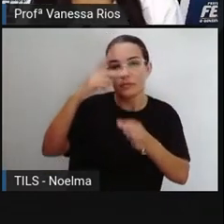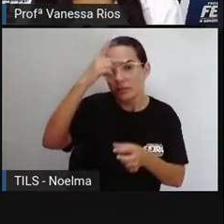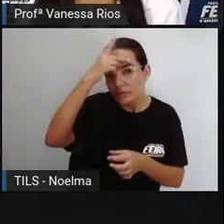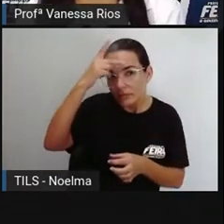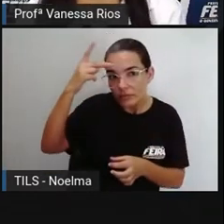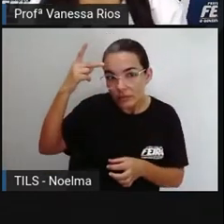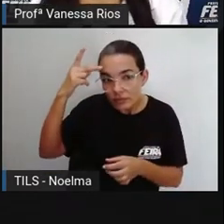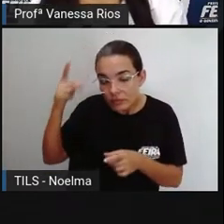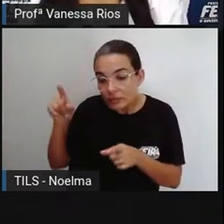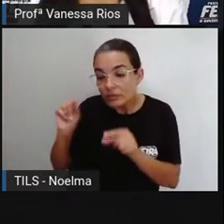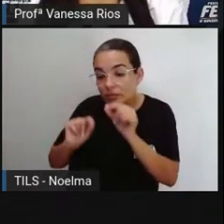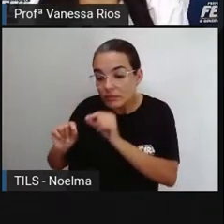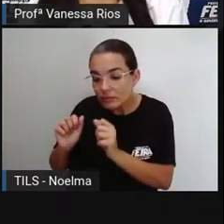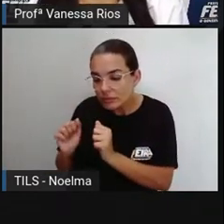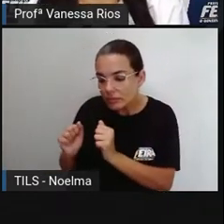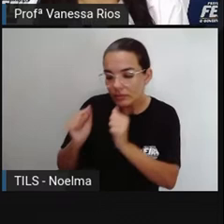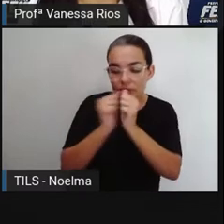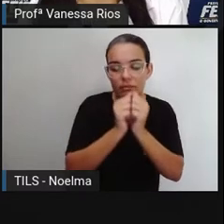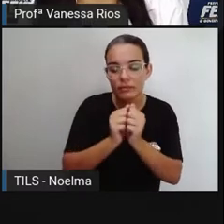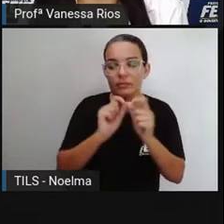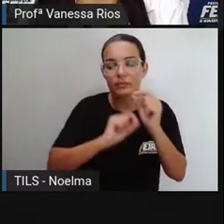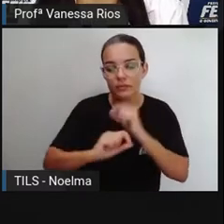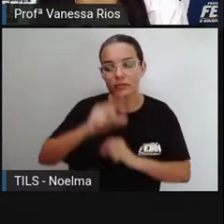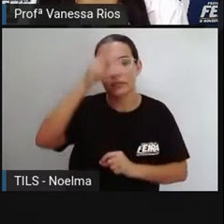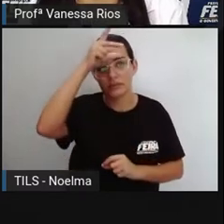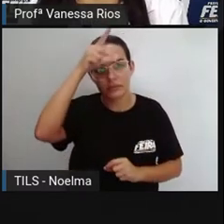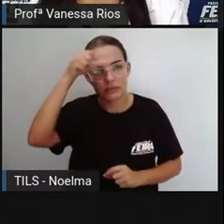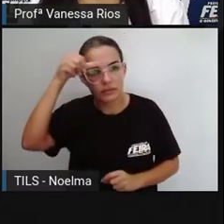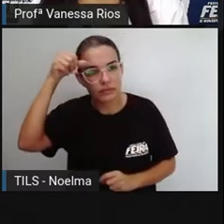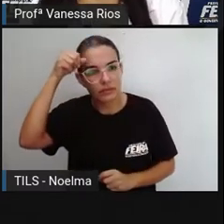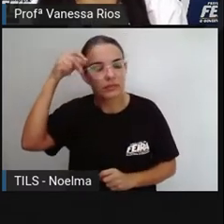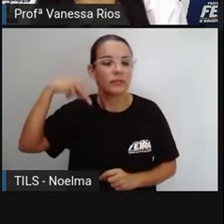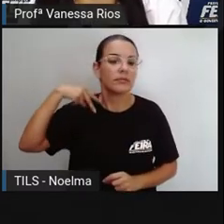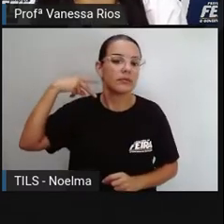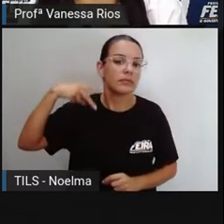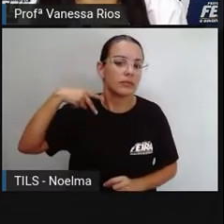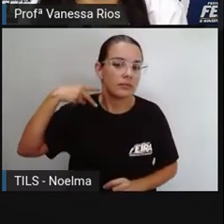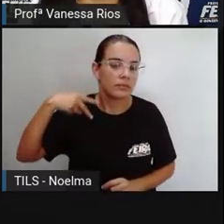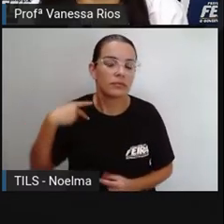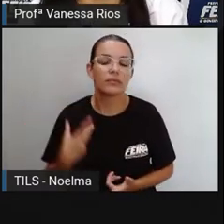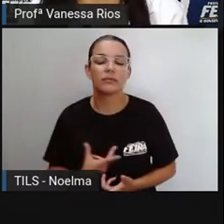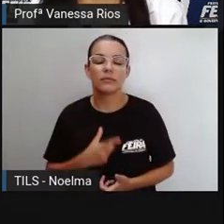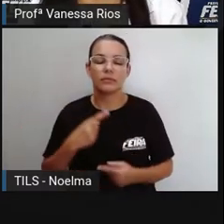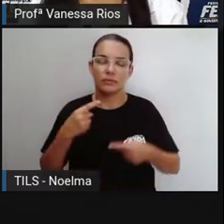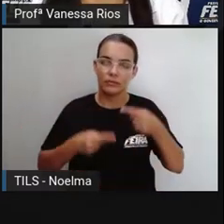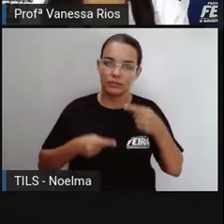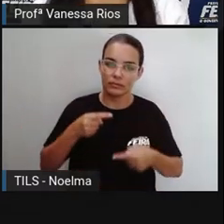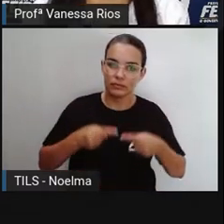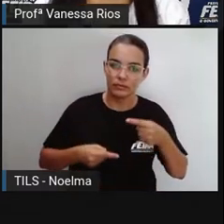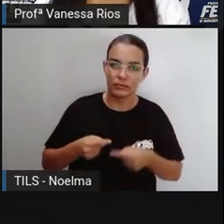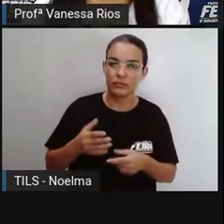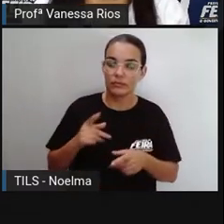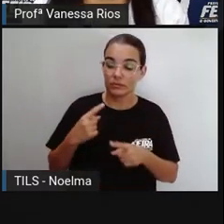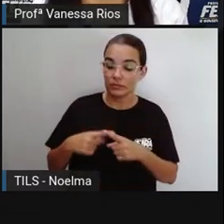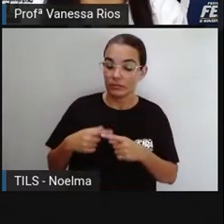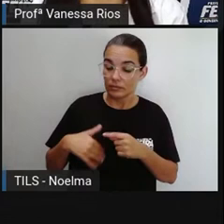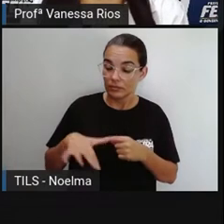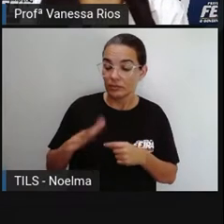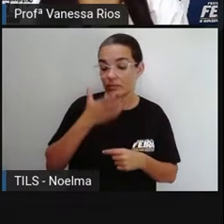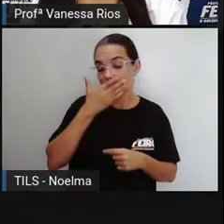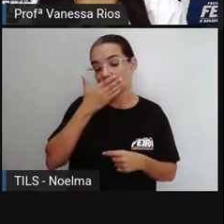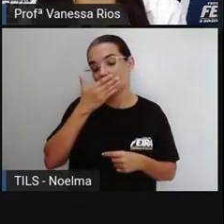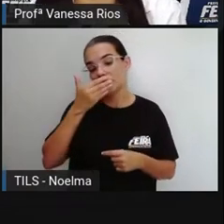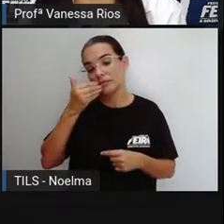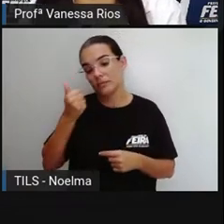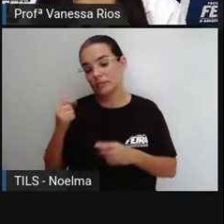público e aí, dentro dessa ligação, tentar proporcionar melhores condições de vida e o